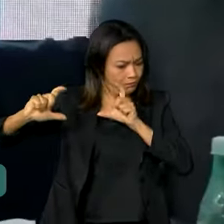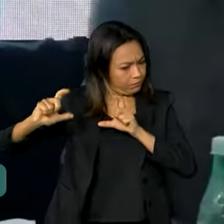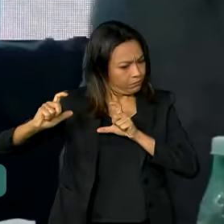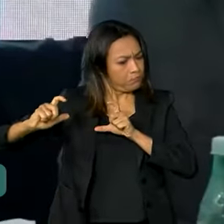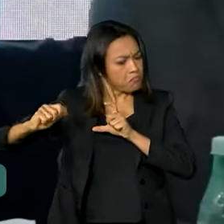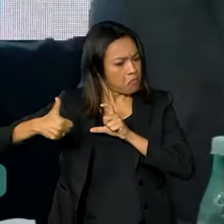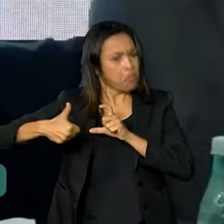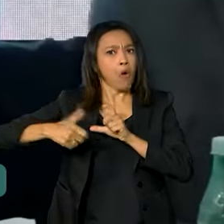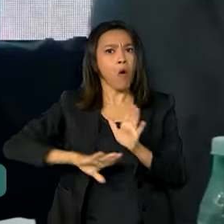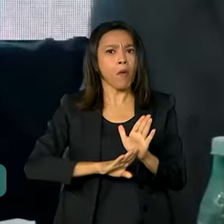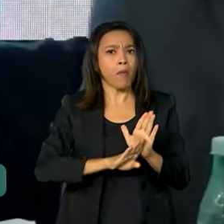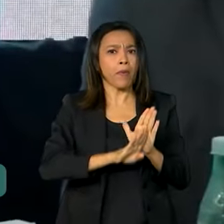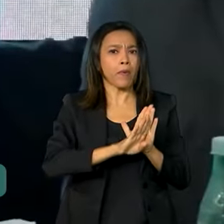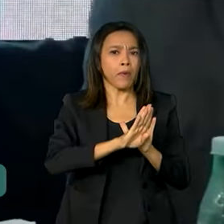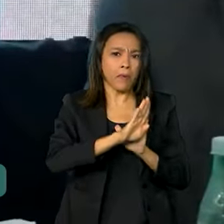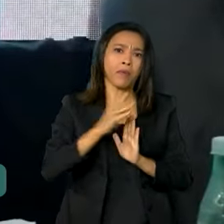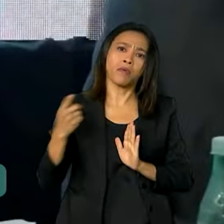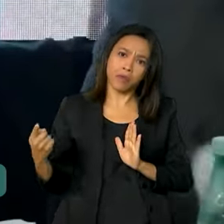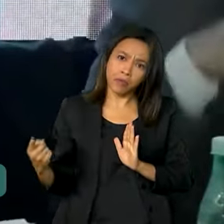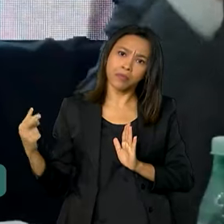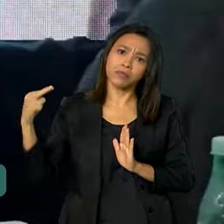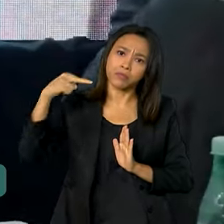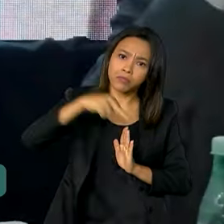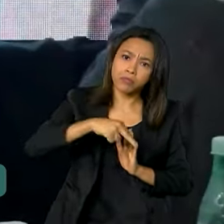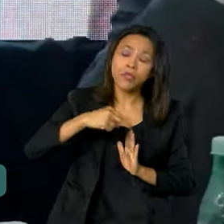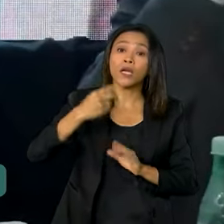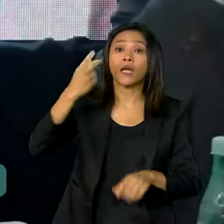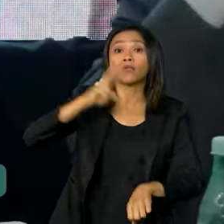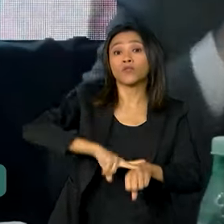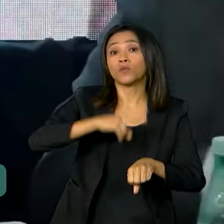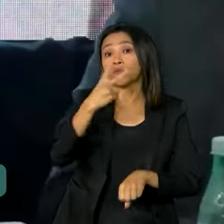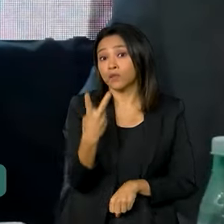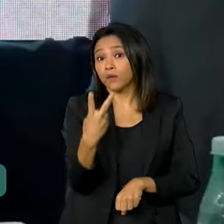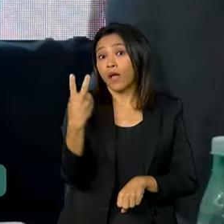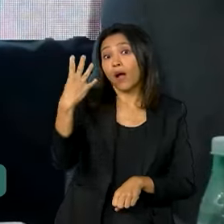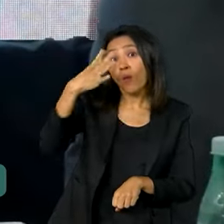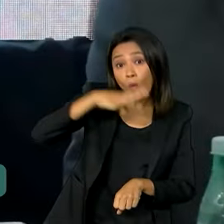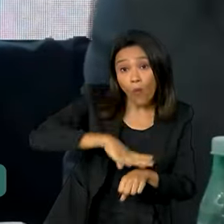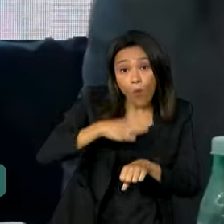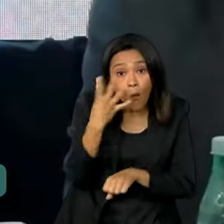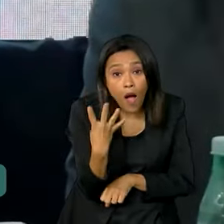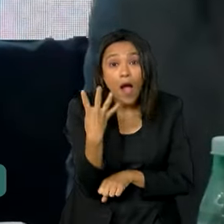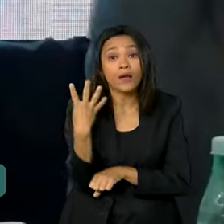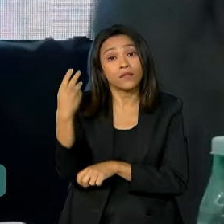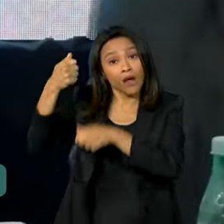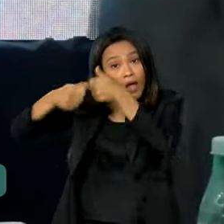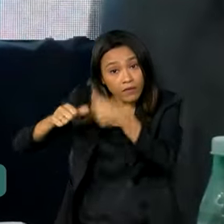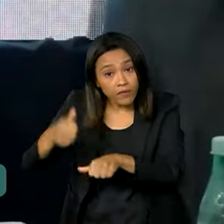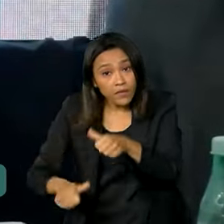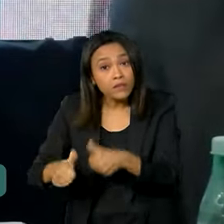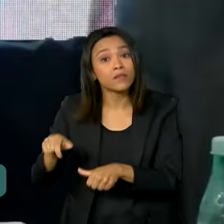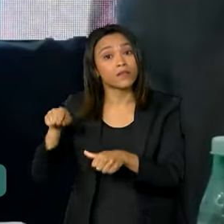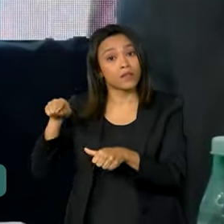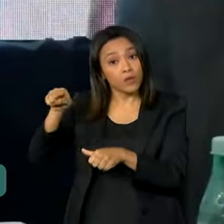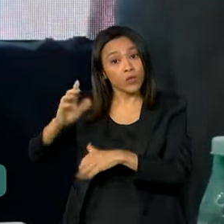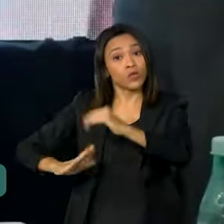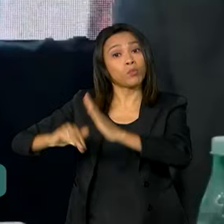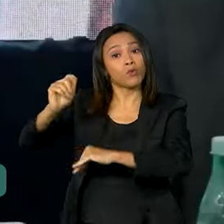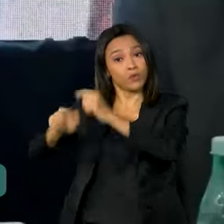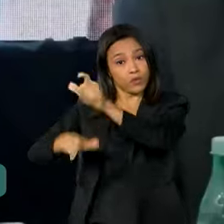vista do crescimento, que é pelo segundo ano, é a quarta revisão que os pessimistas são obrigados a